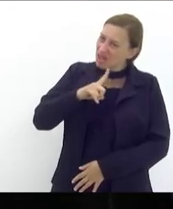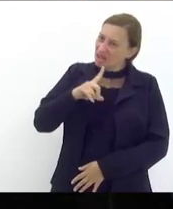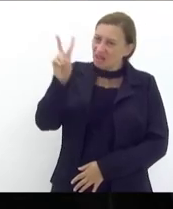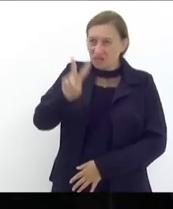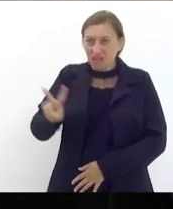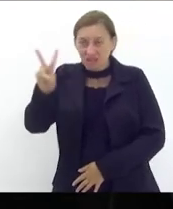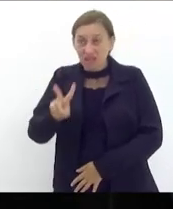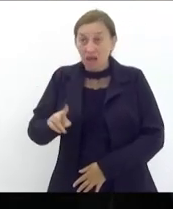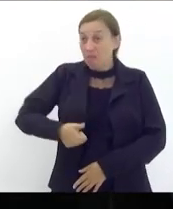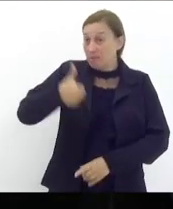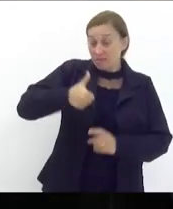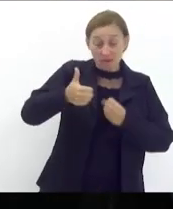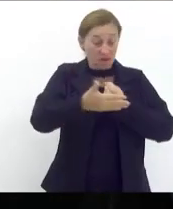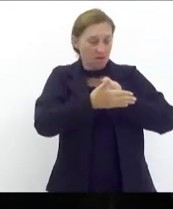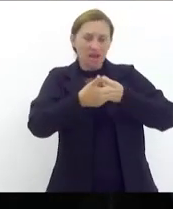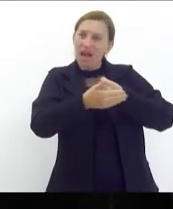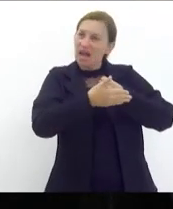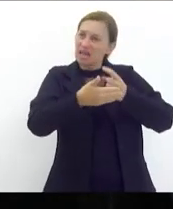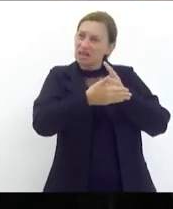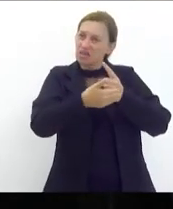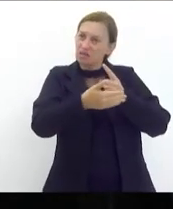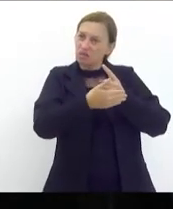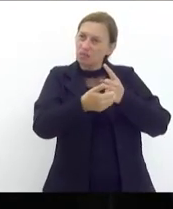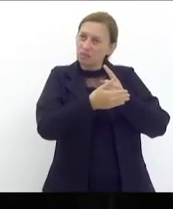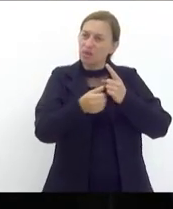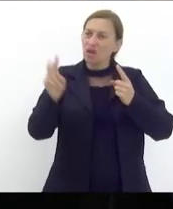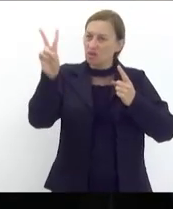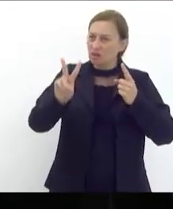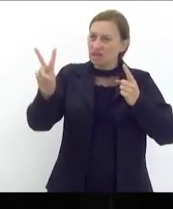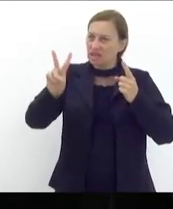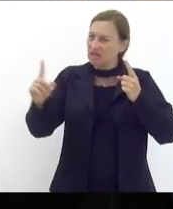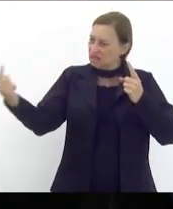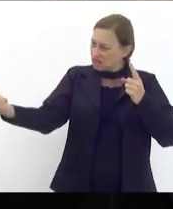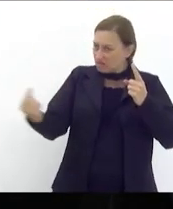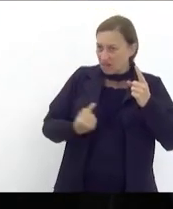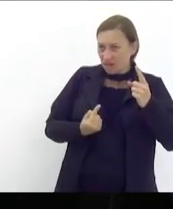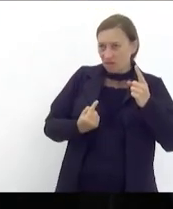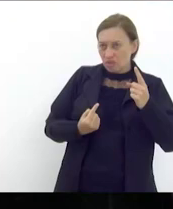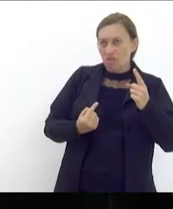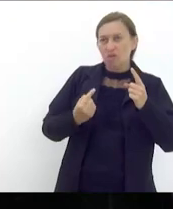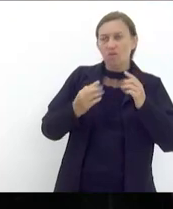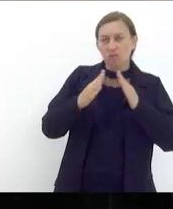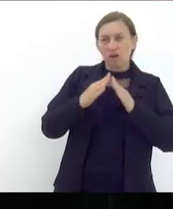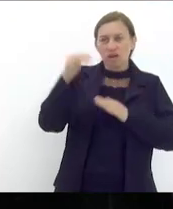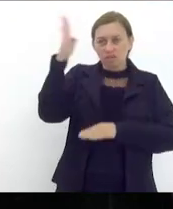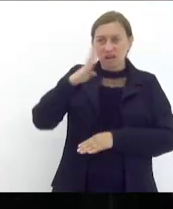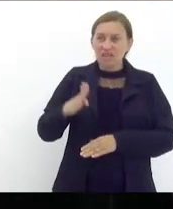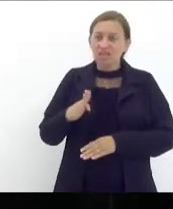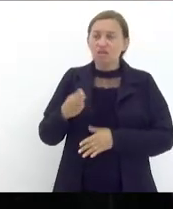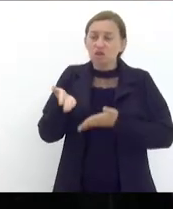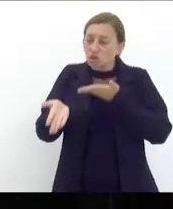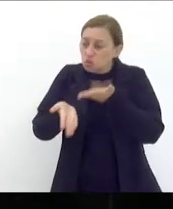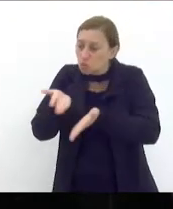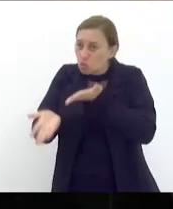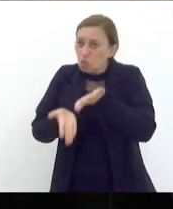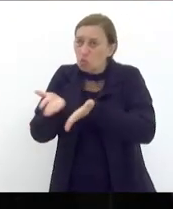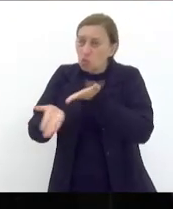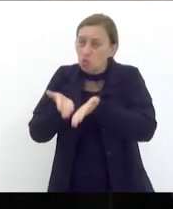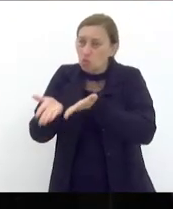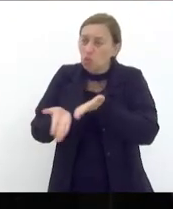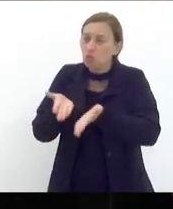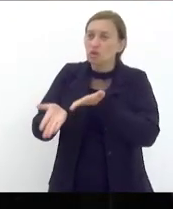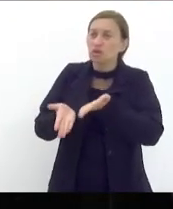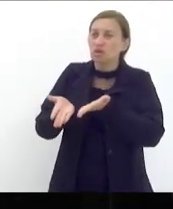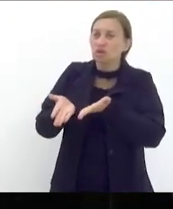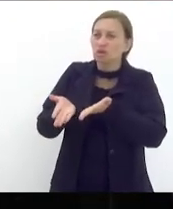é tratar com carinho os venezuelanos que porventura vierem pra cá a gente dar carinho dar atenção tentar buscar um